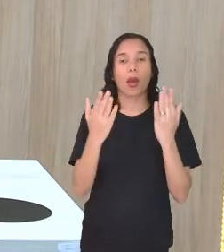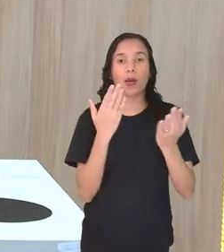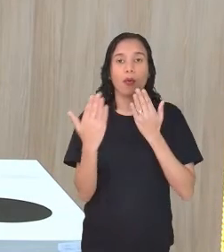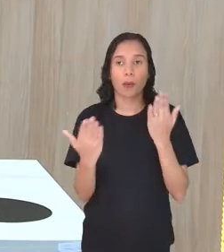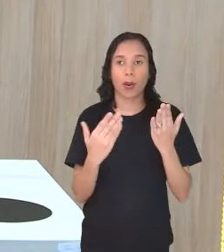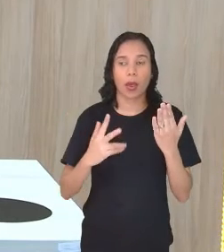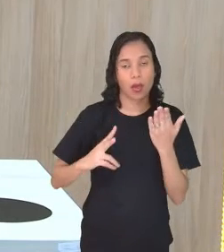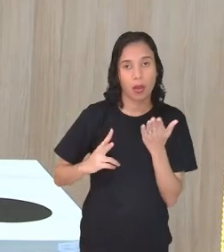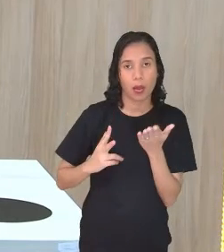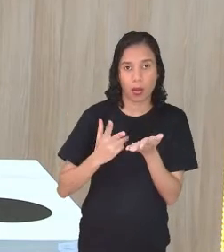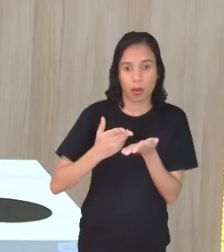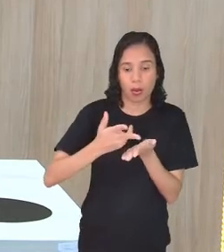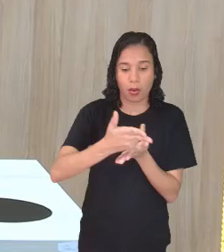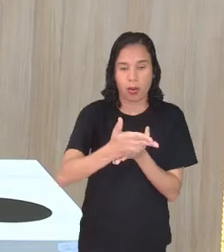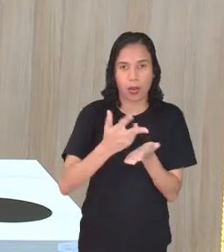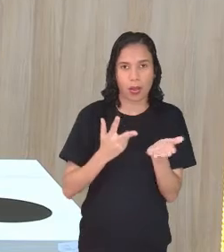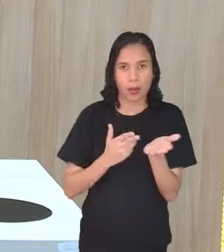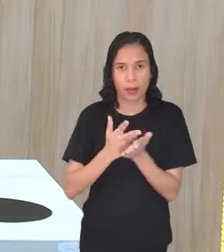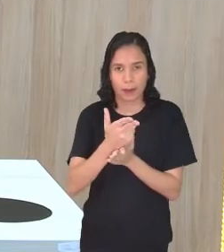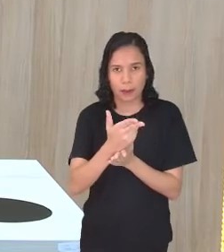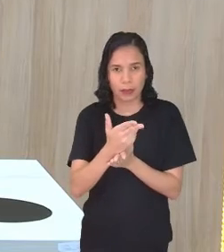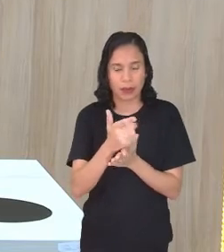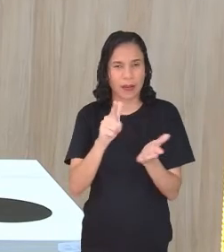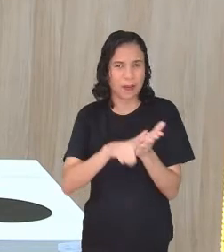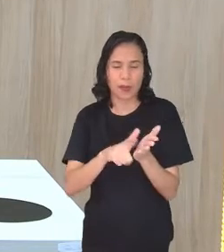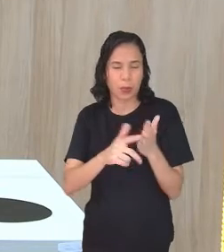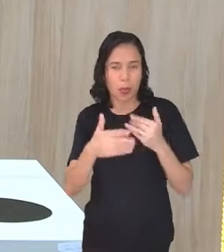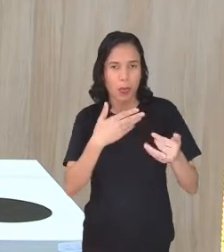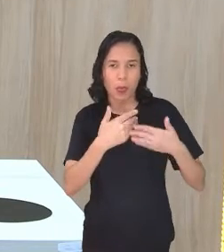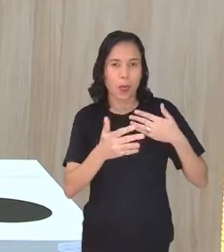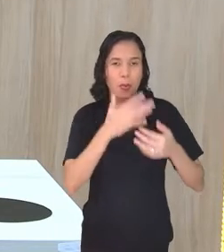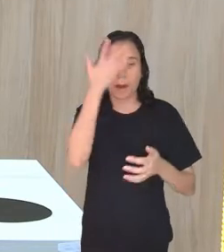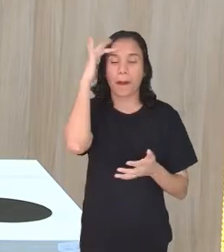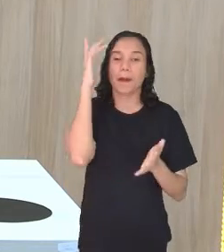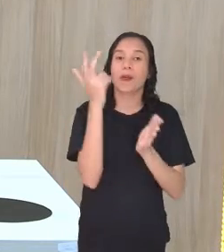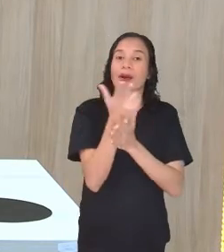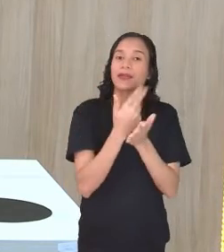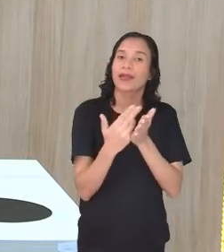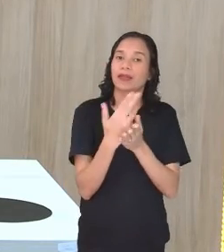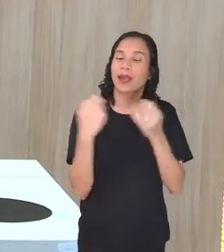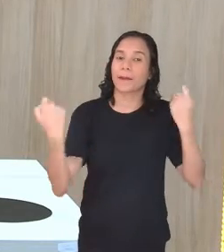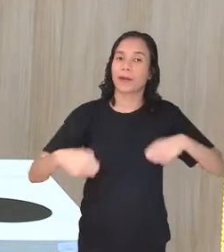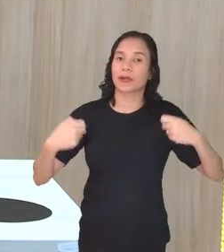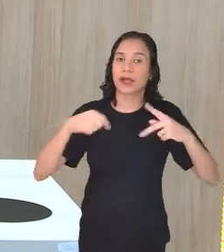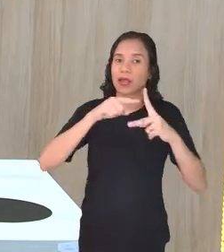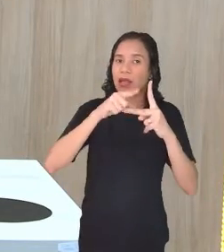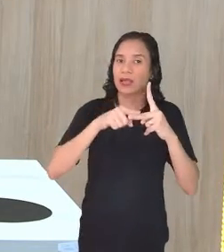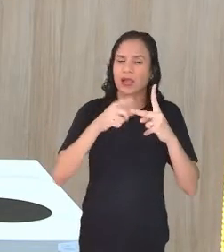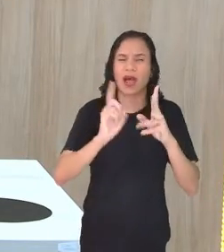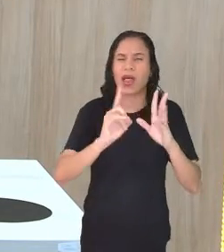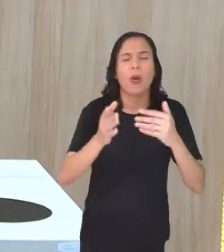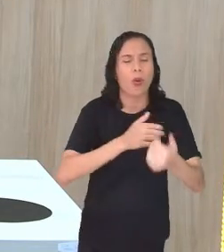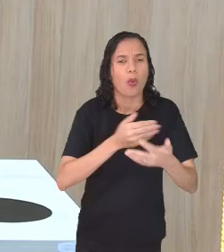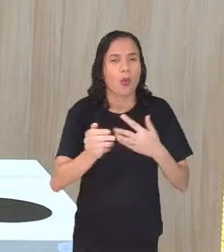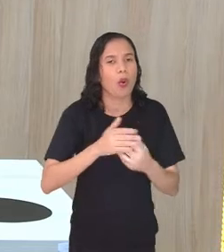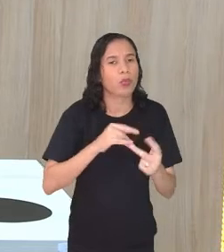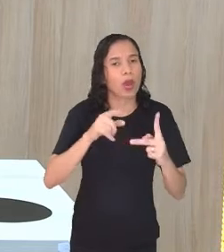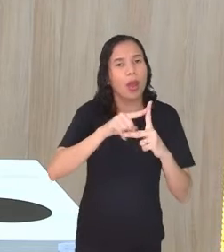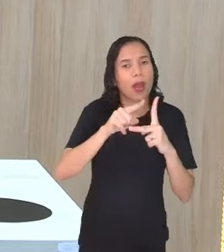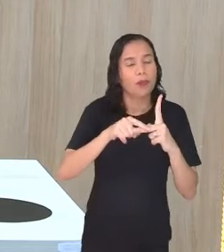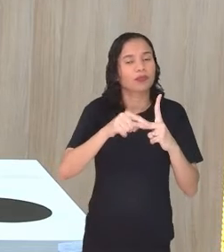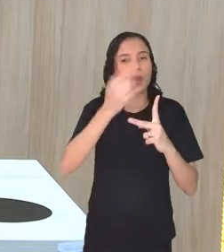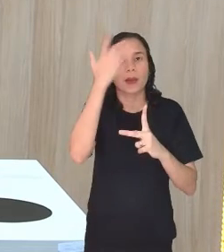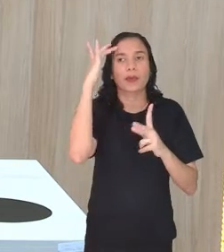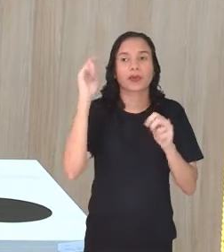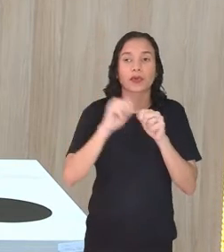Corta um triângulo. Um papelão qualquer. Quando você desenha, tem que ser de 60, não, qualquer um. Aí você